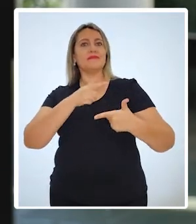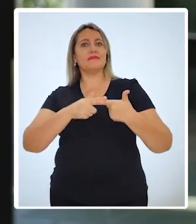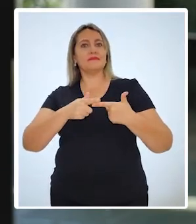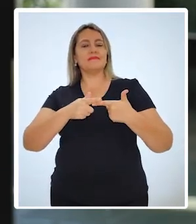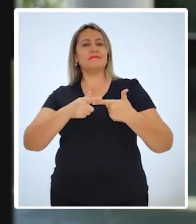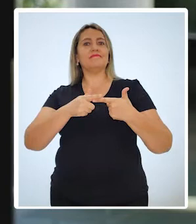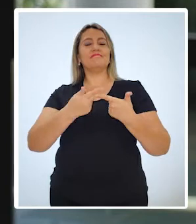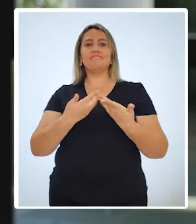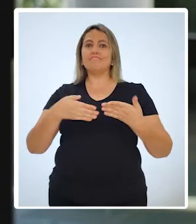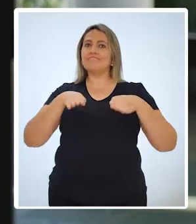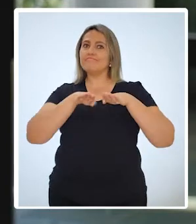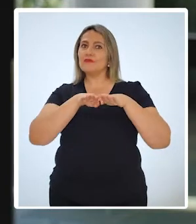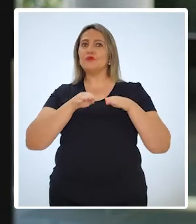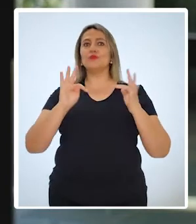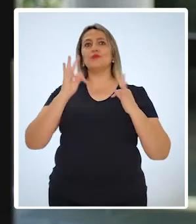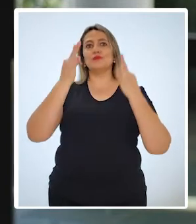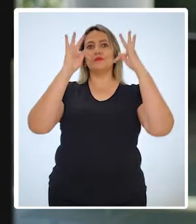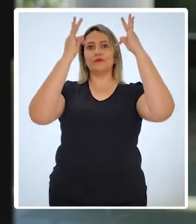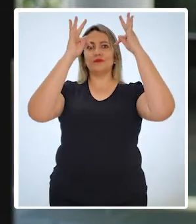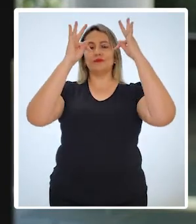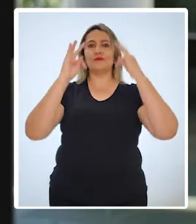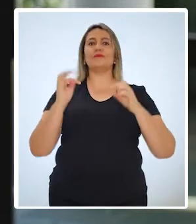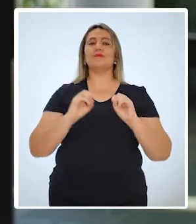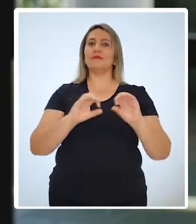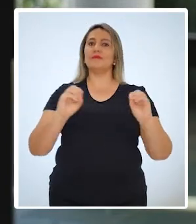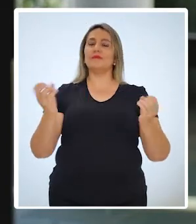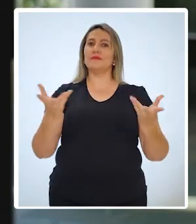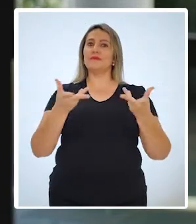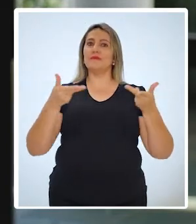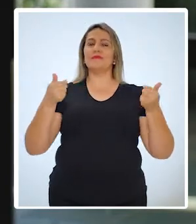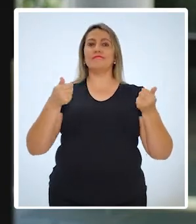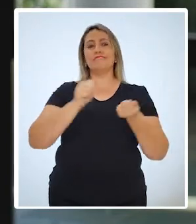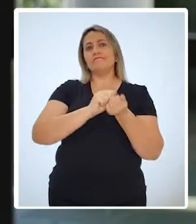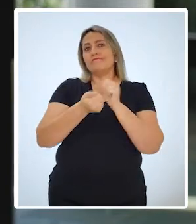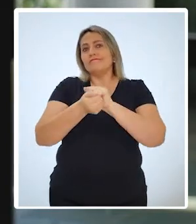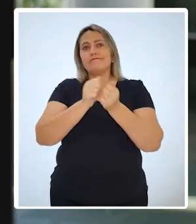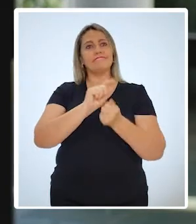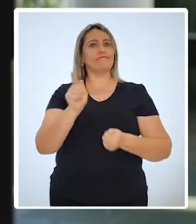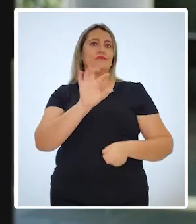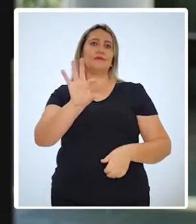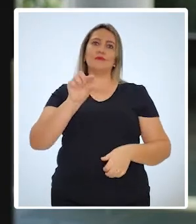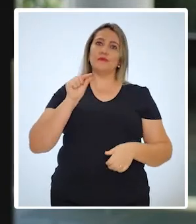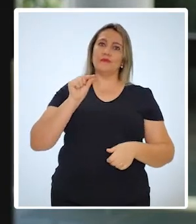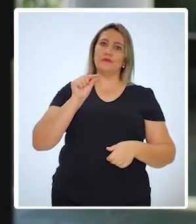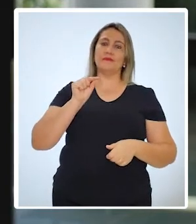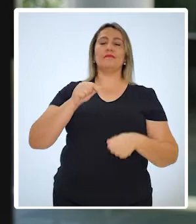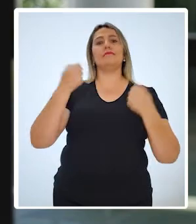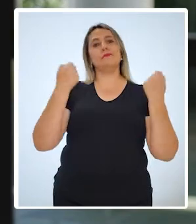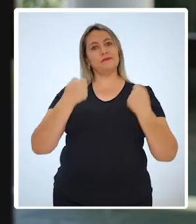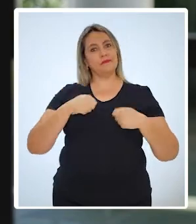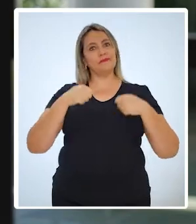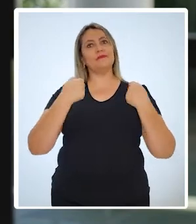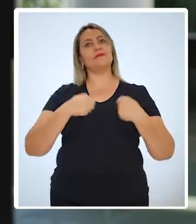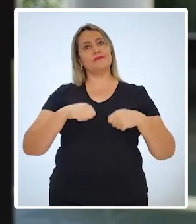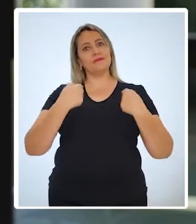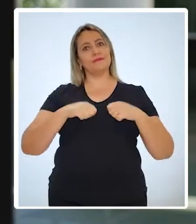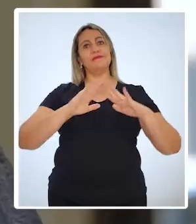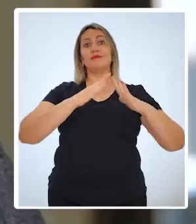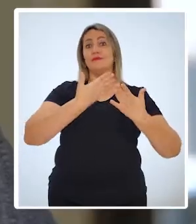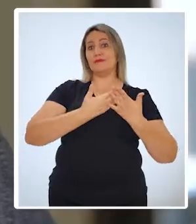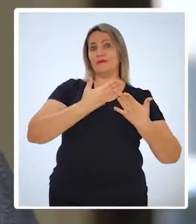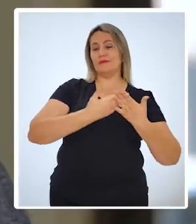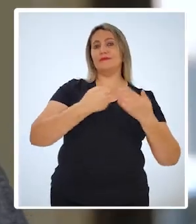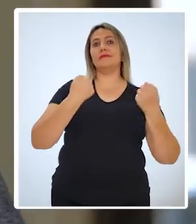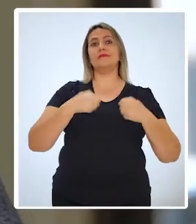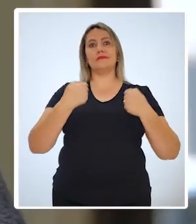olhando para tudo que tinha sido acumulado, que parecia mais arco e flecha para a Terceira Guerra Mundial, mas com o apoio institucional conseguimos sair à frente